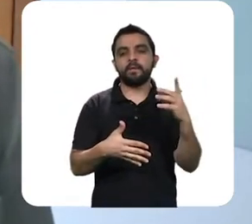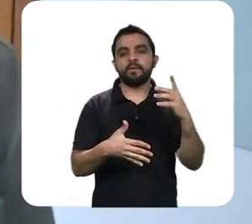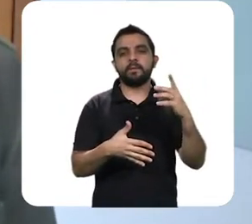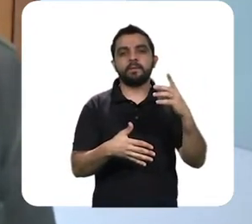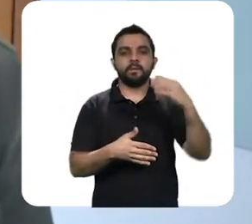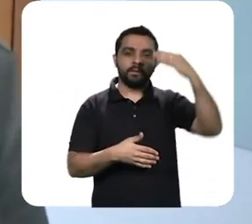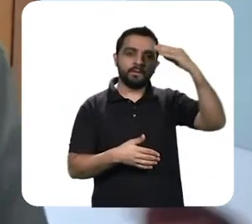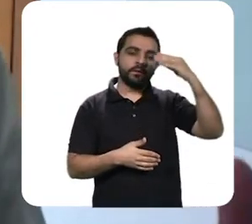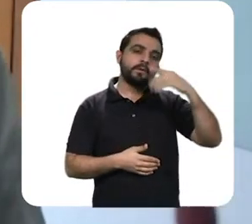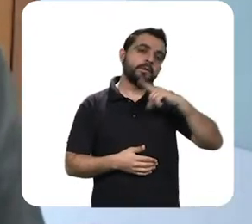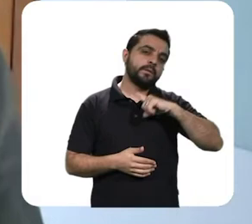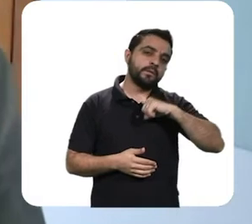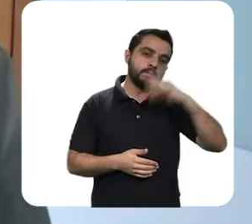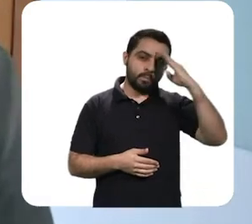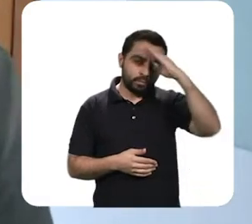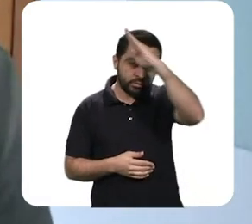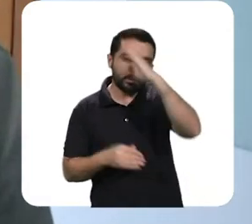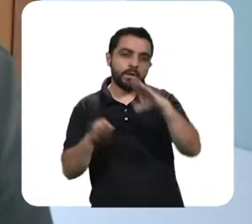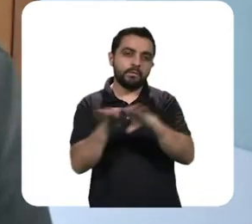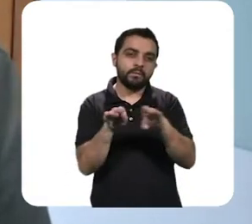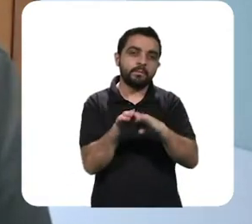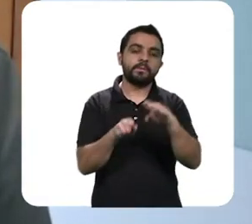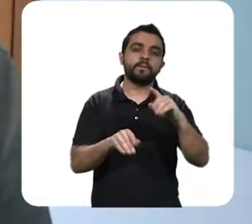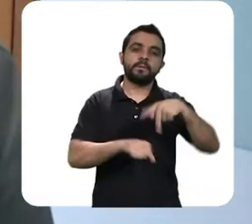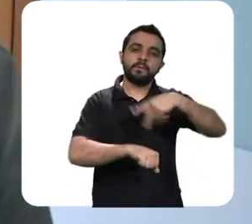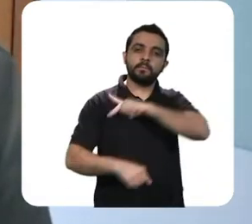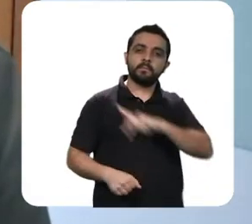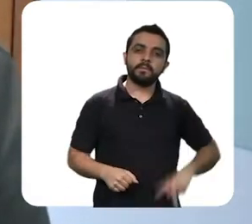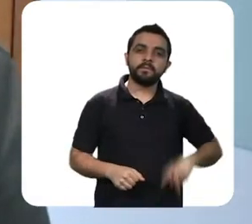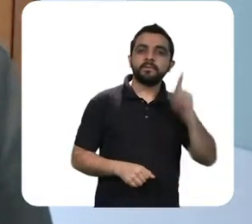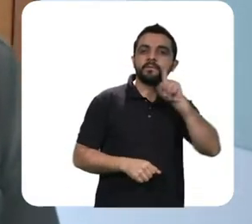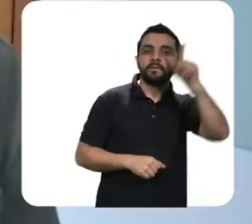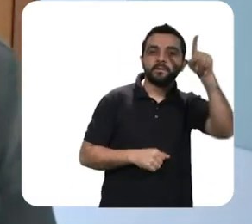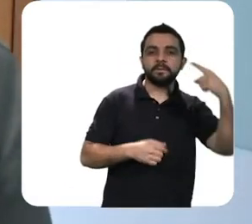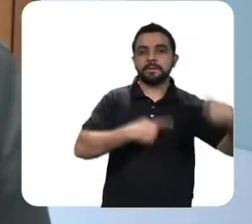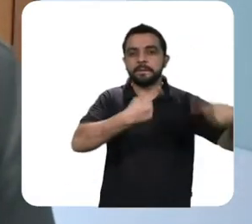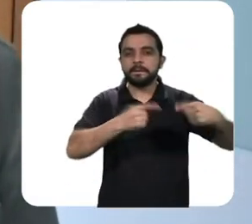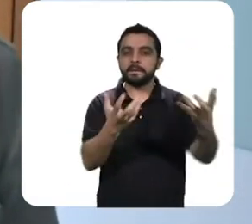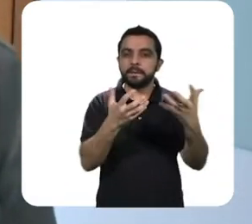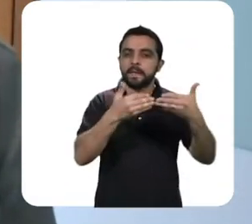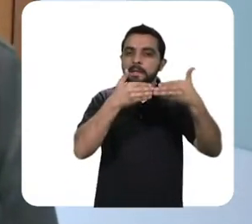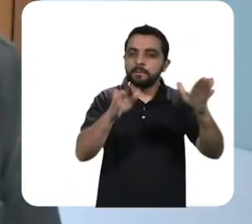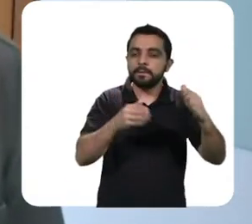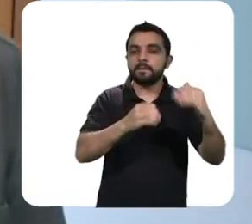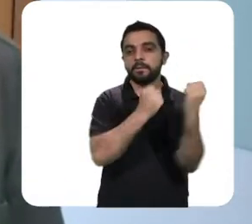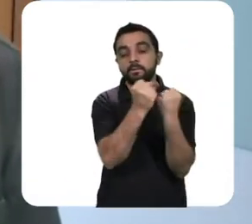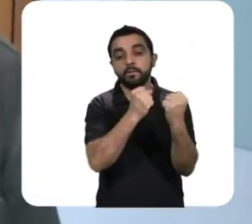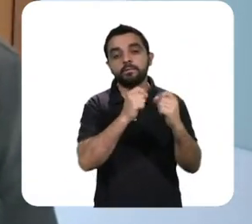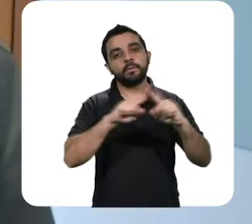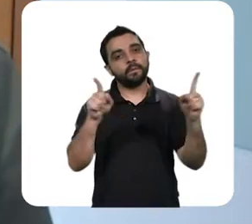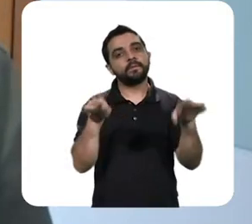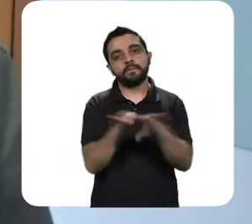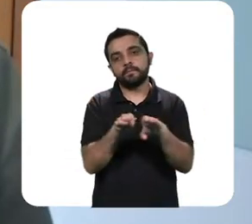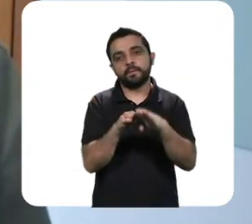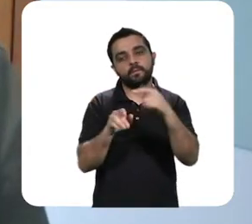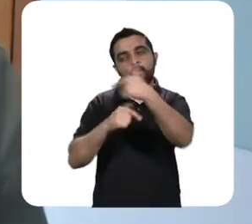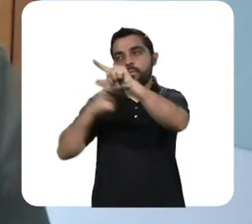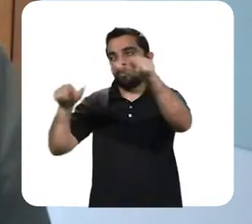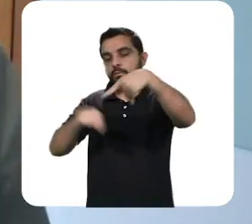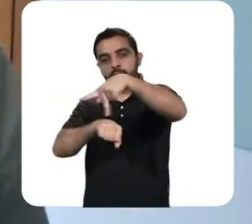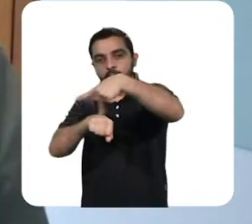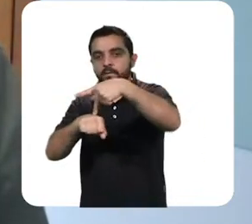Bolsonaro e Trump fazendo pressão para reabrir as atividades econômicas, mas isso é um problema no mundo inteiro, né, a China já